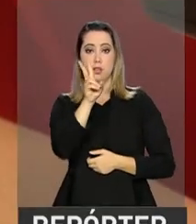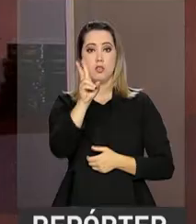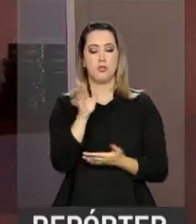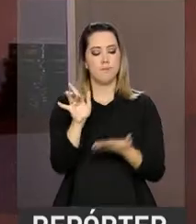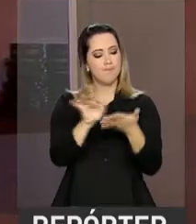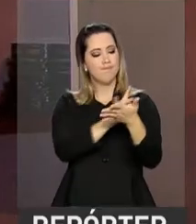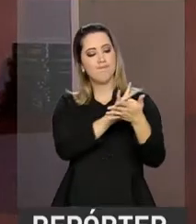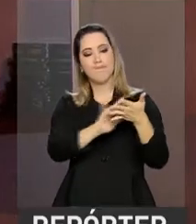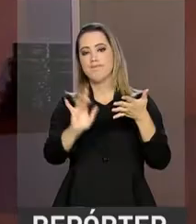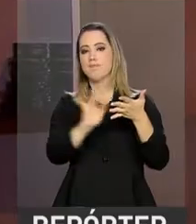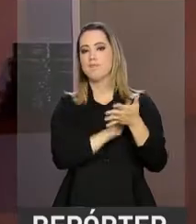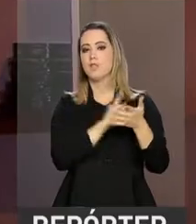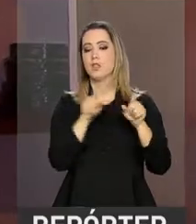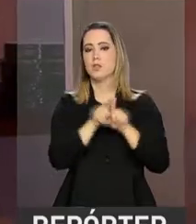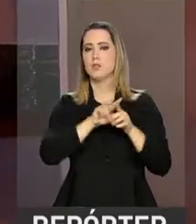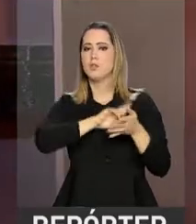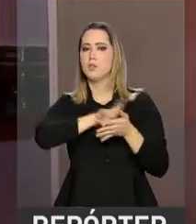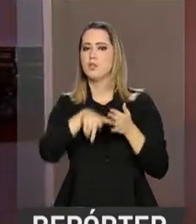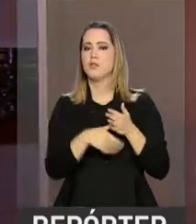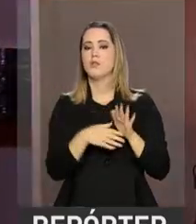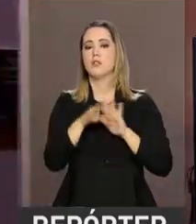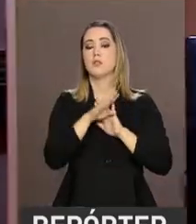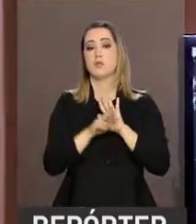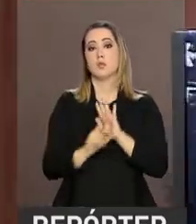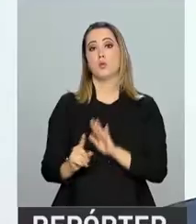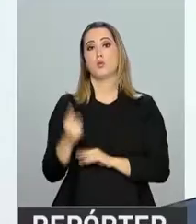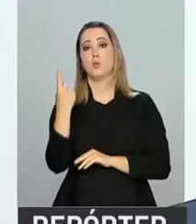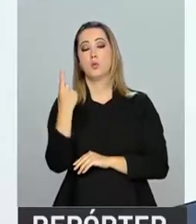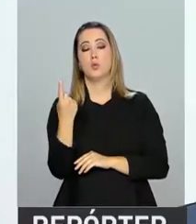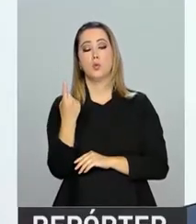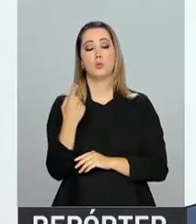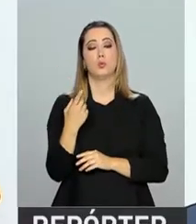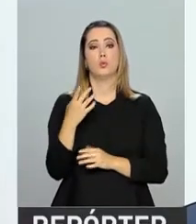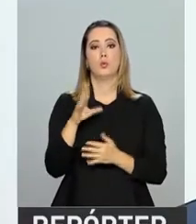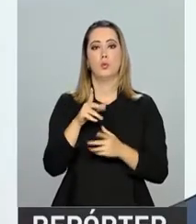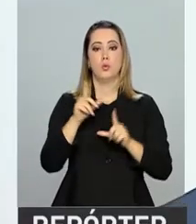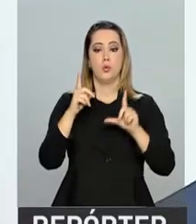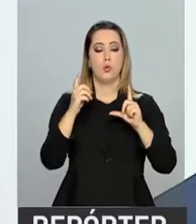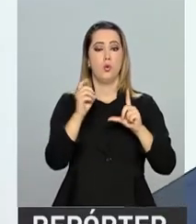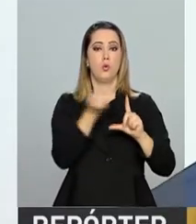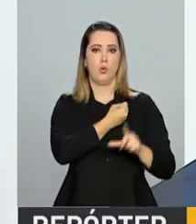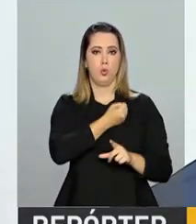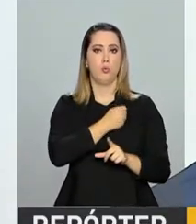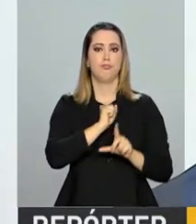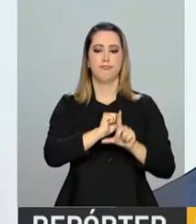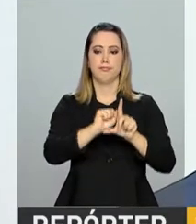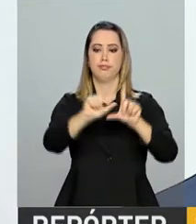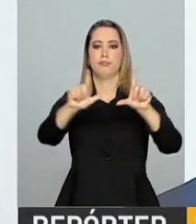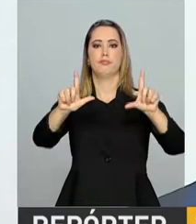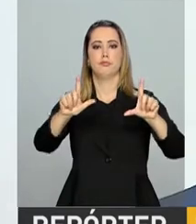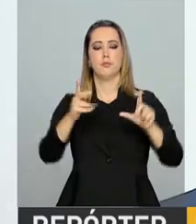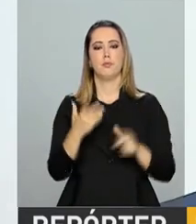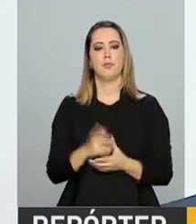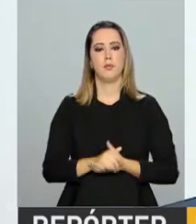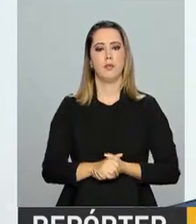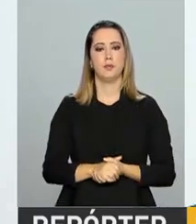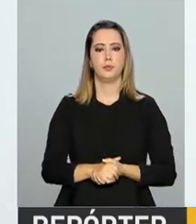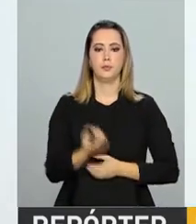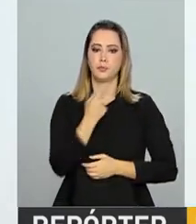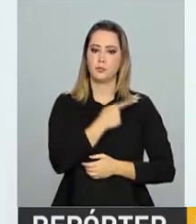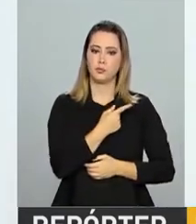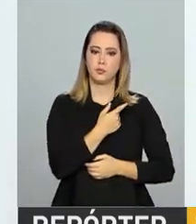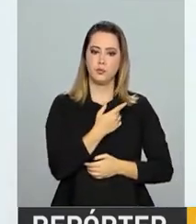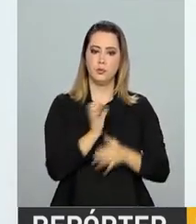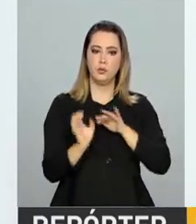no celular e assistir a vários programas em um só canal. As operadoras de telefone celular já estão com mais